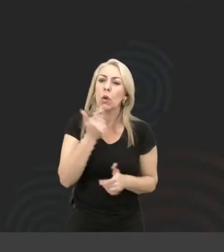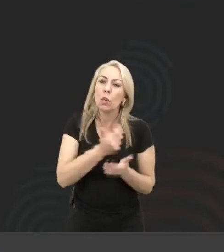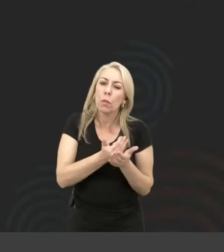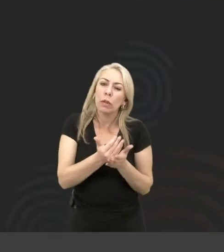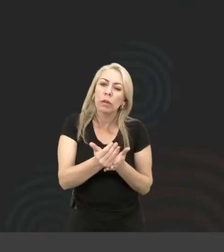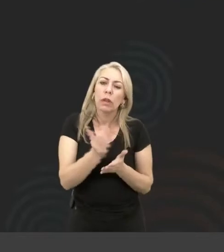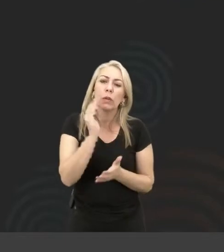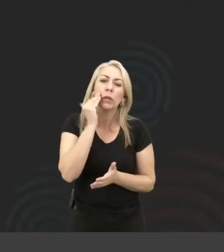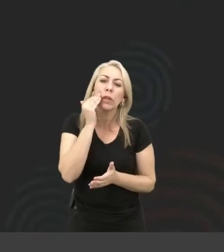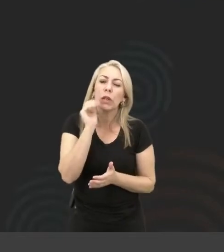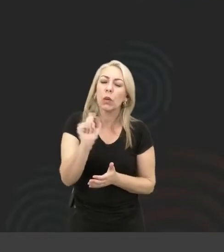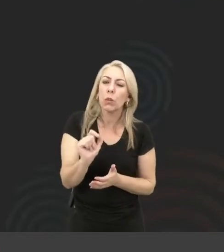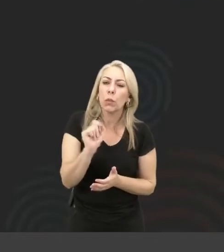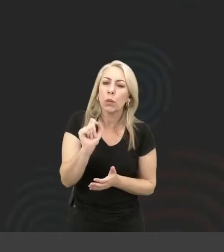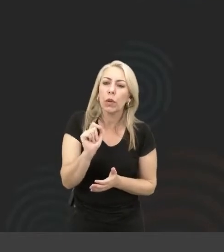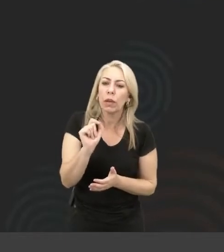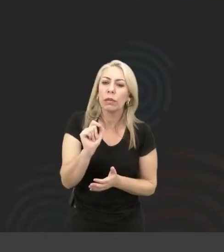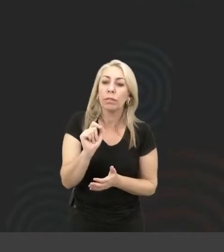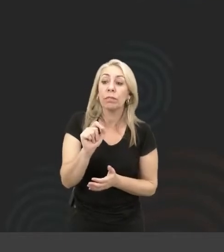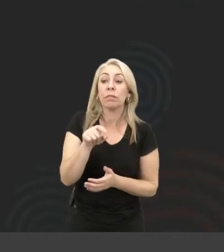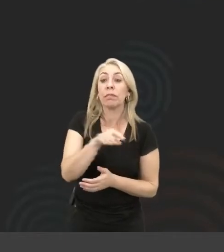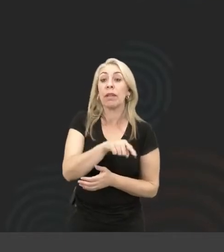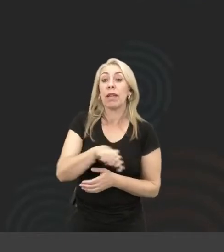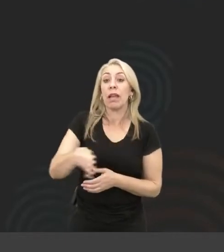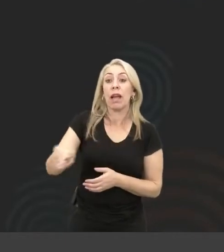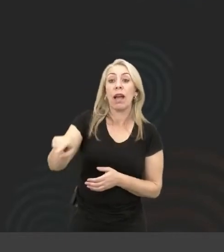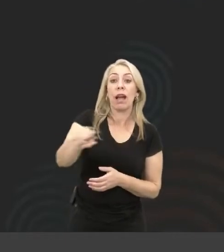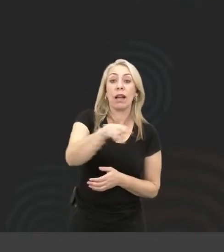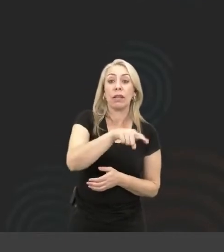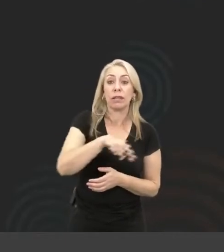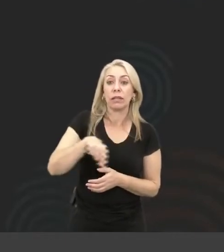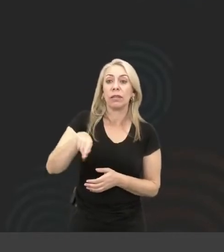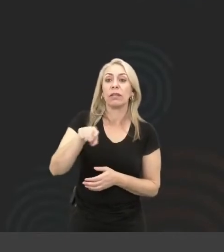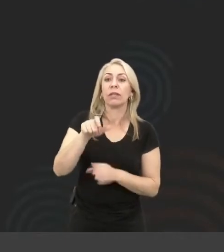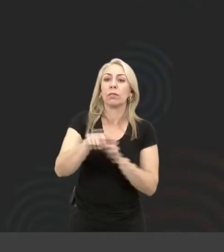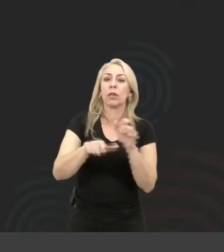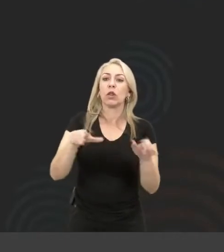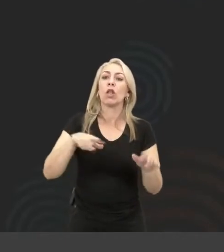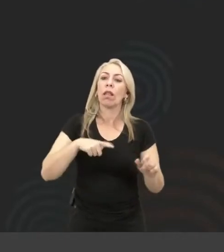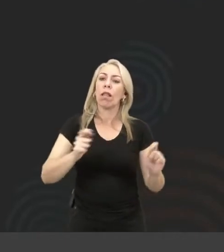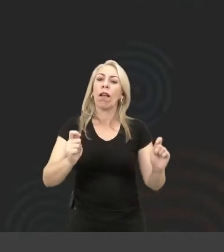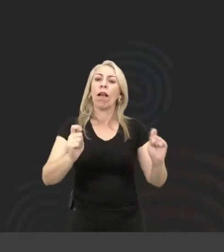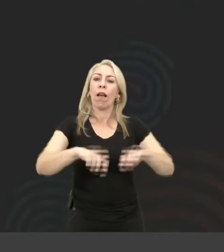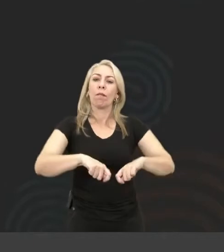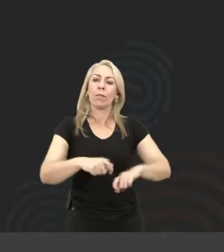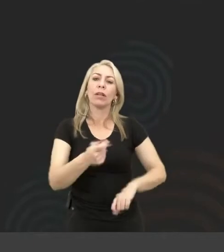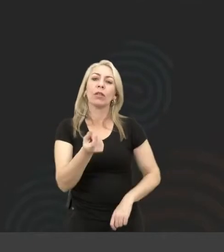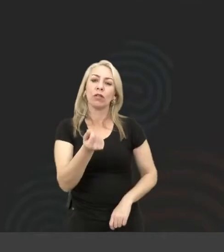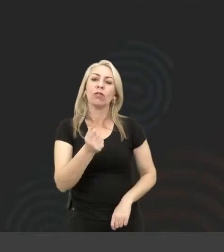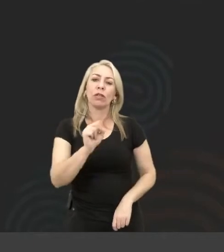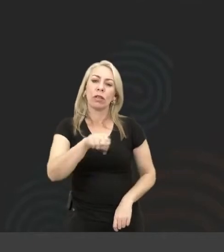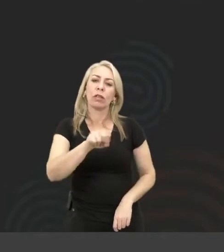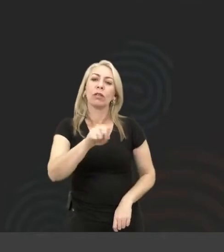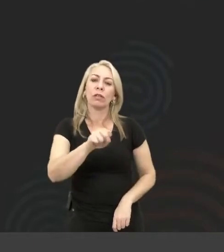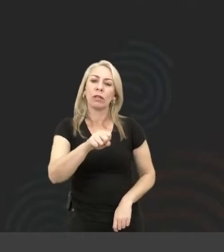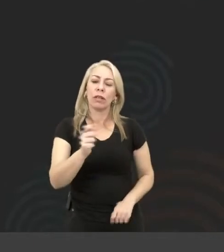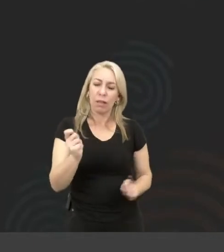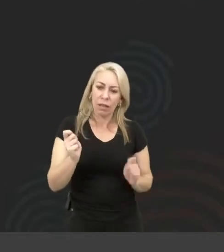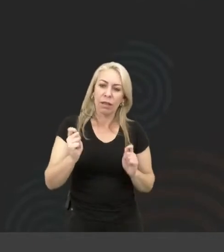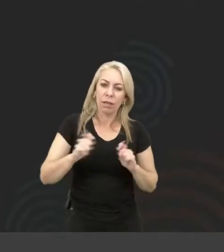seguinte, olha, essas pessoas têm potencial financeiro pra